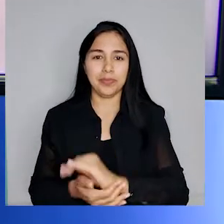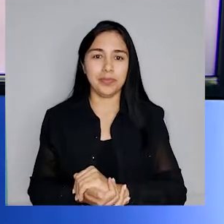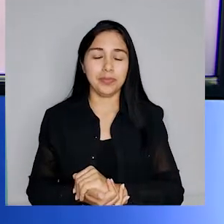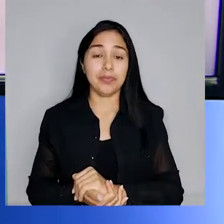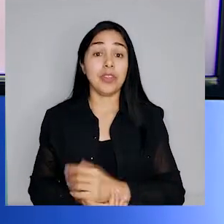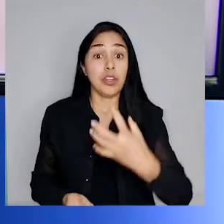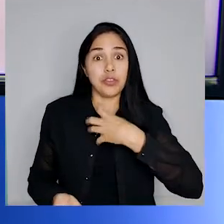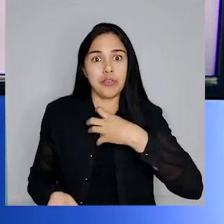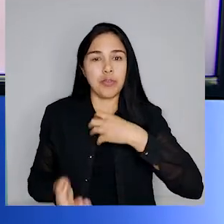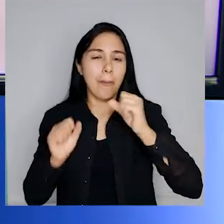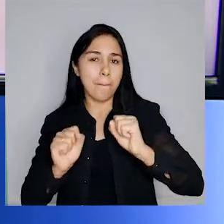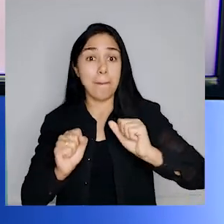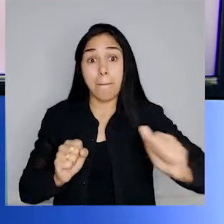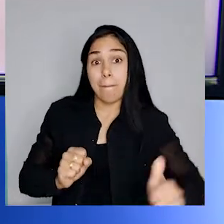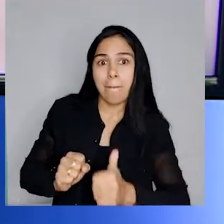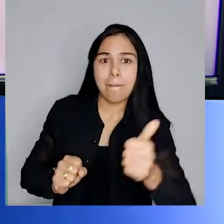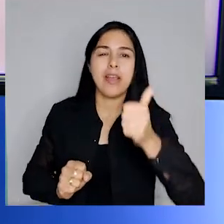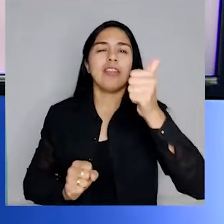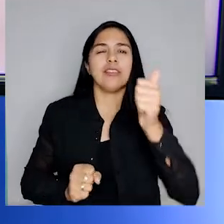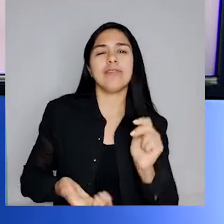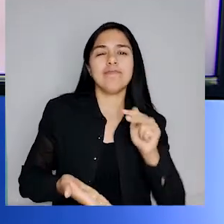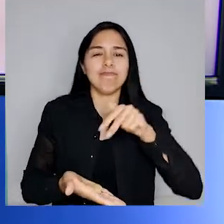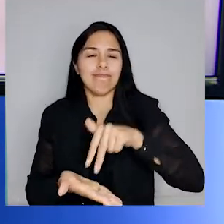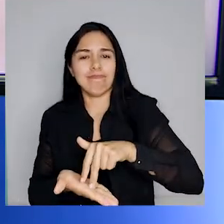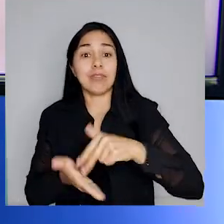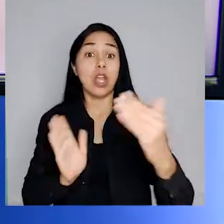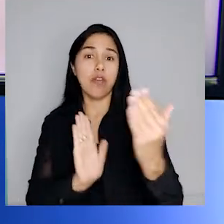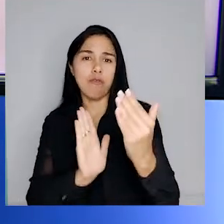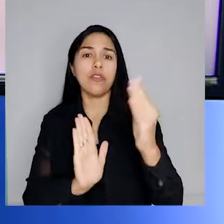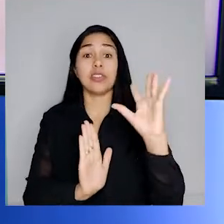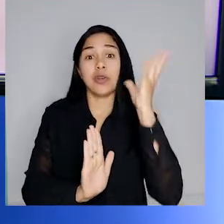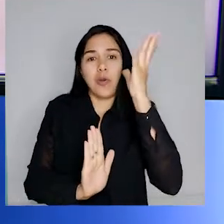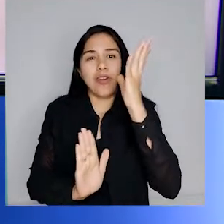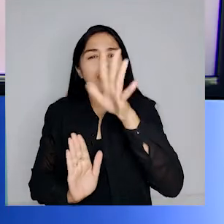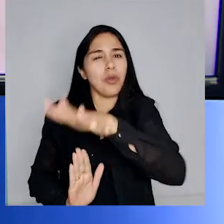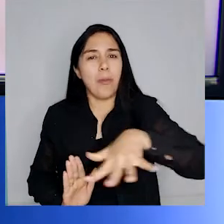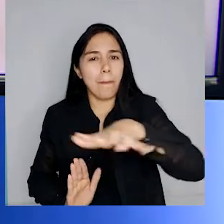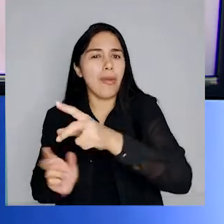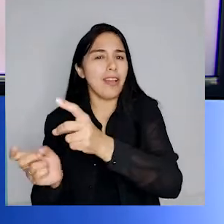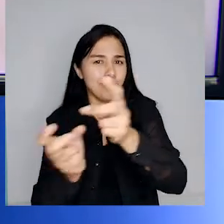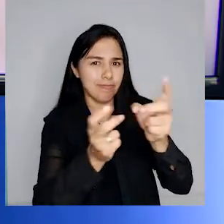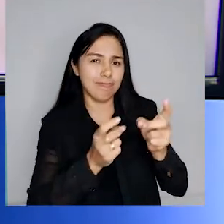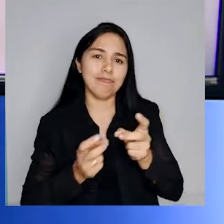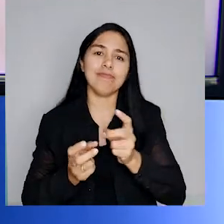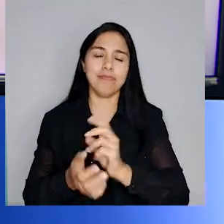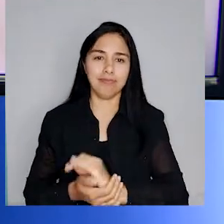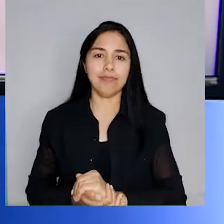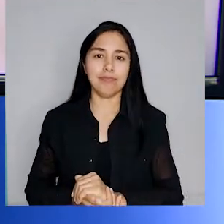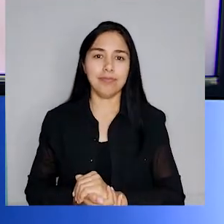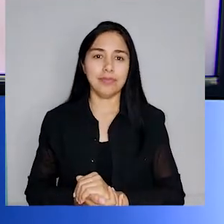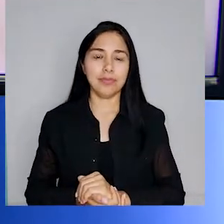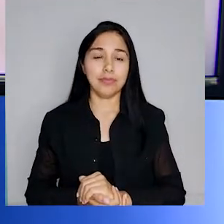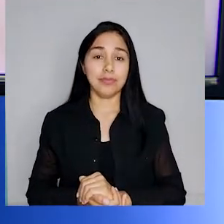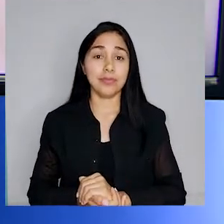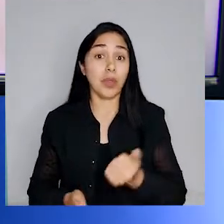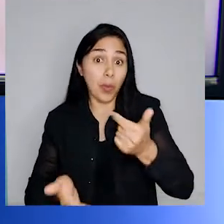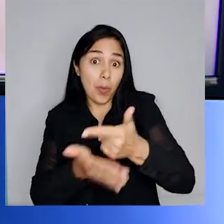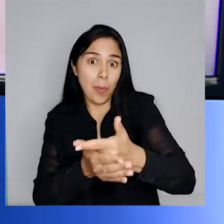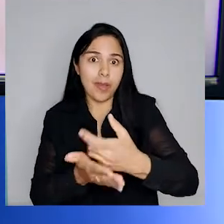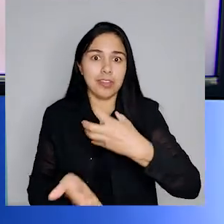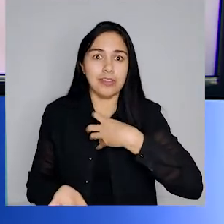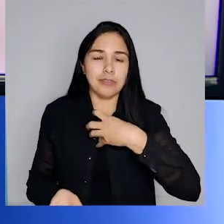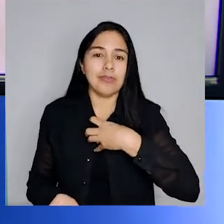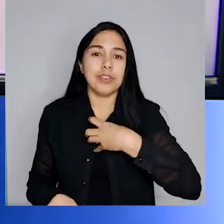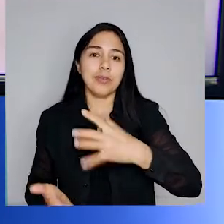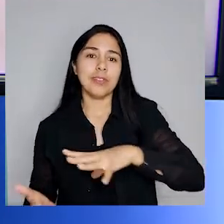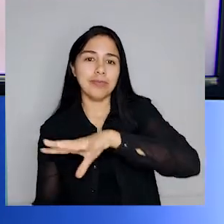de modo que possa melhor se posicionar e enfrentar as circunstâncias do mercado de consumo. O consumo sustentável diz